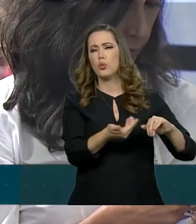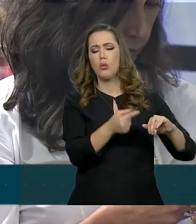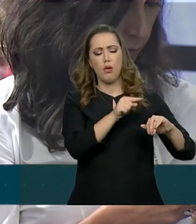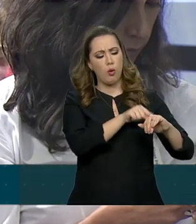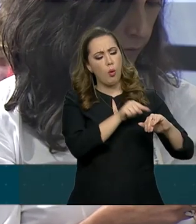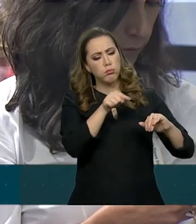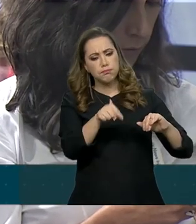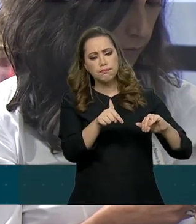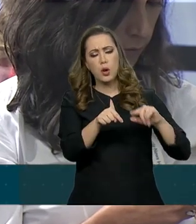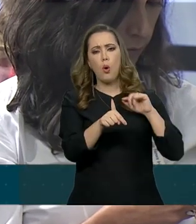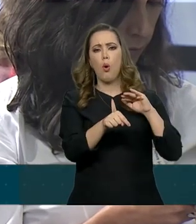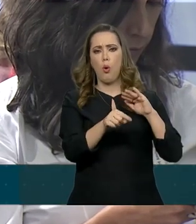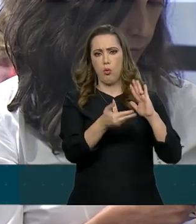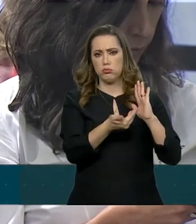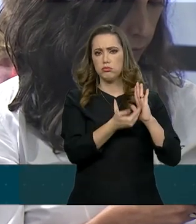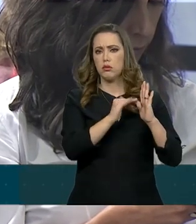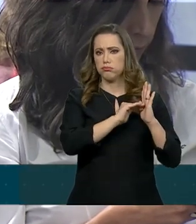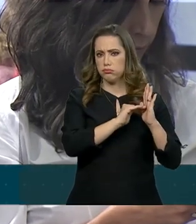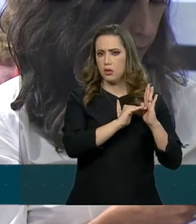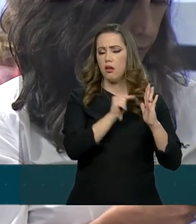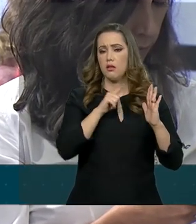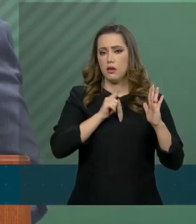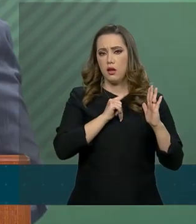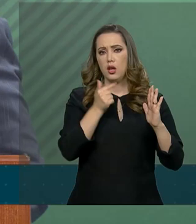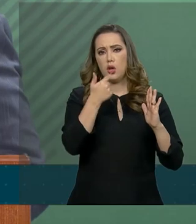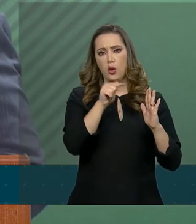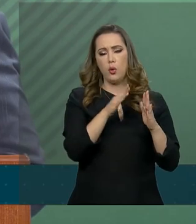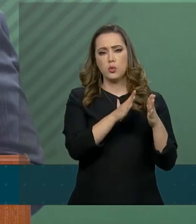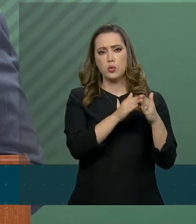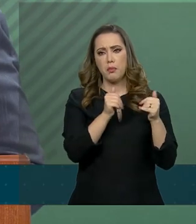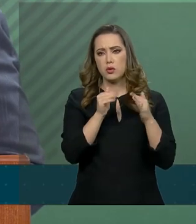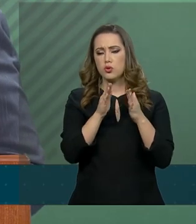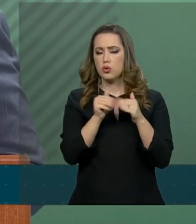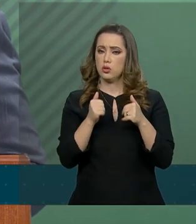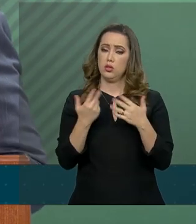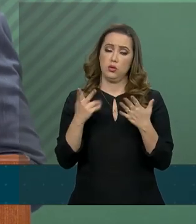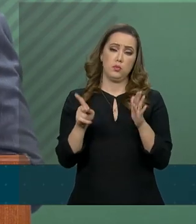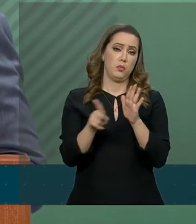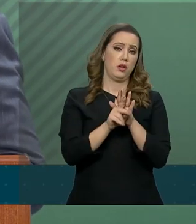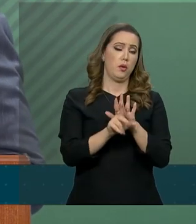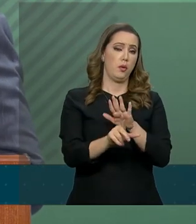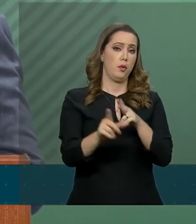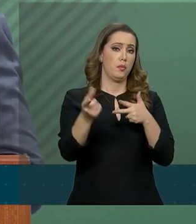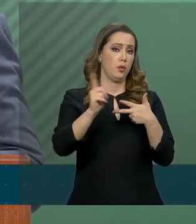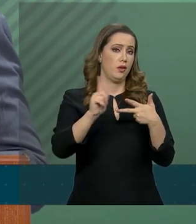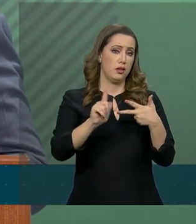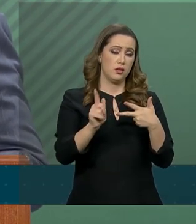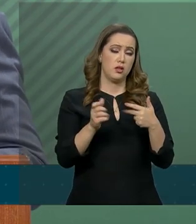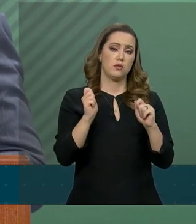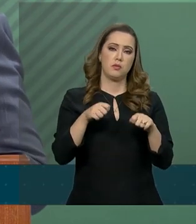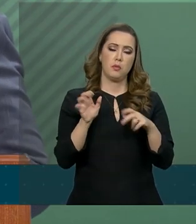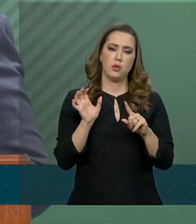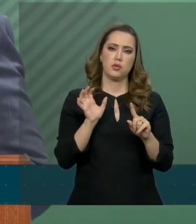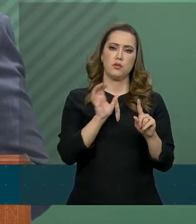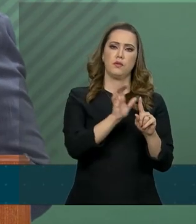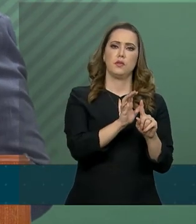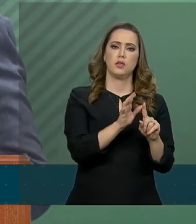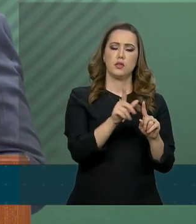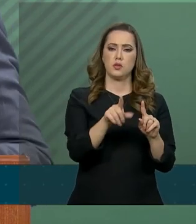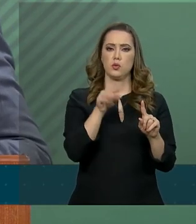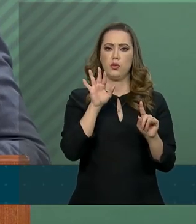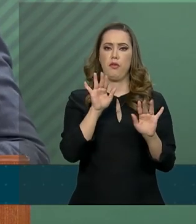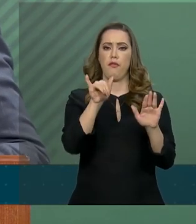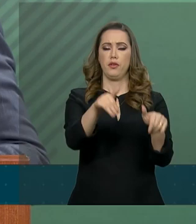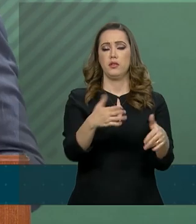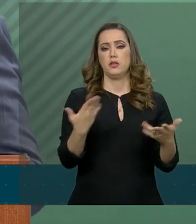existem outras demandas legislativas, outros procedimentos legislativos que podem impactar a decisão final.